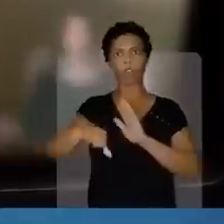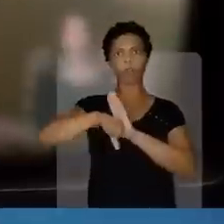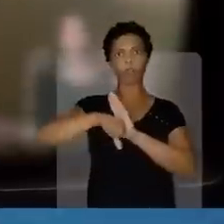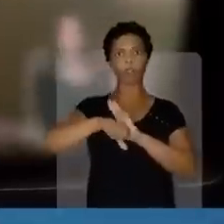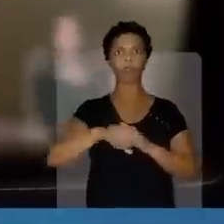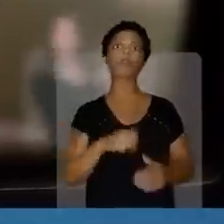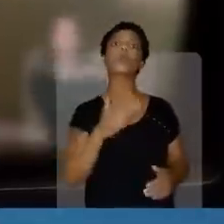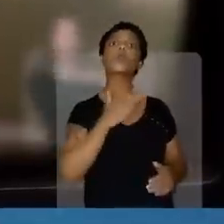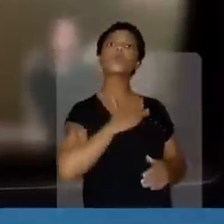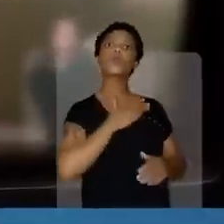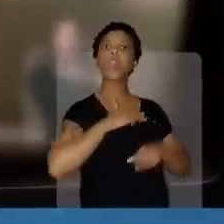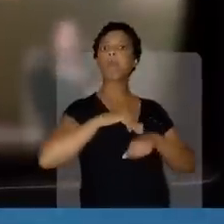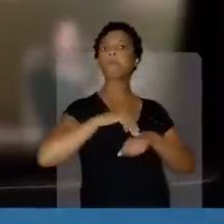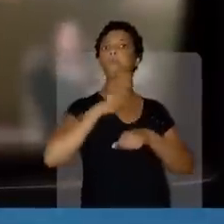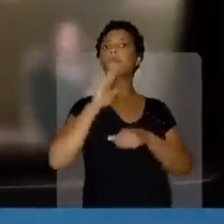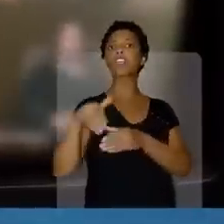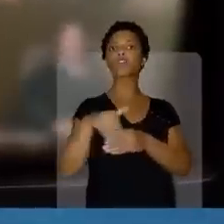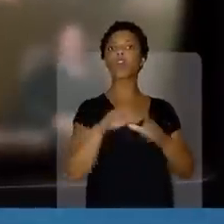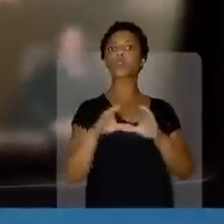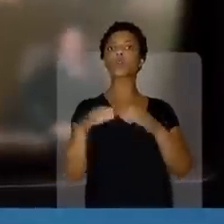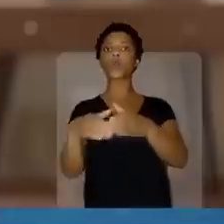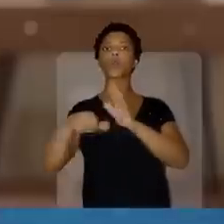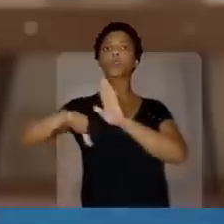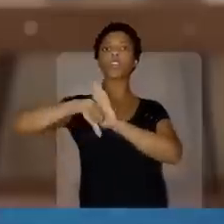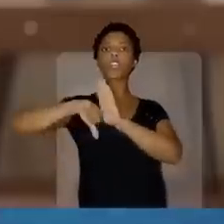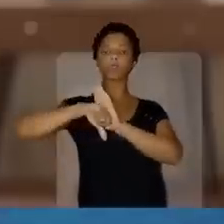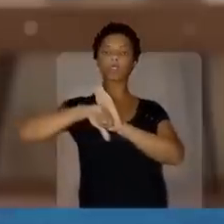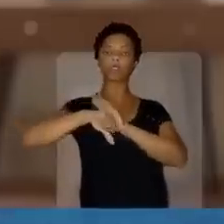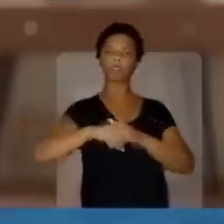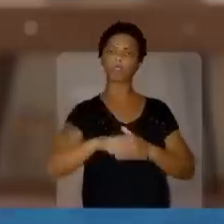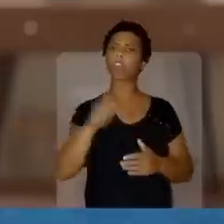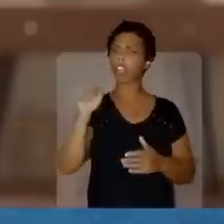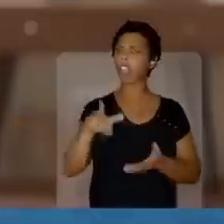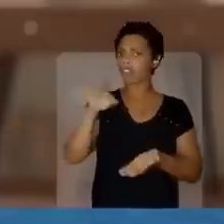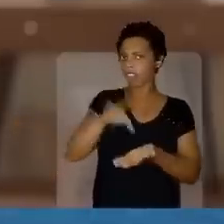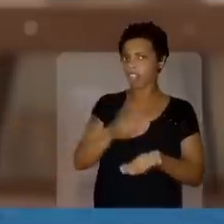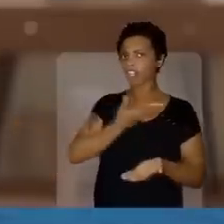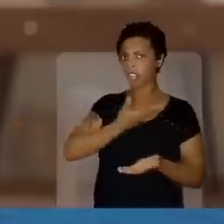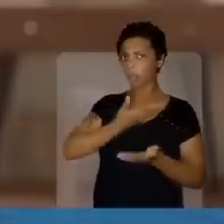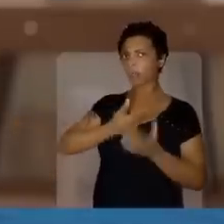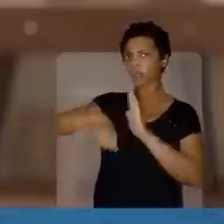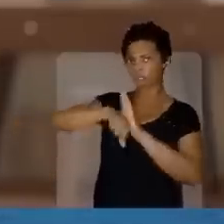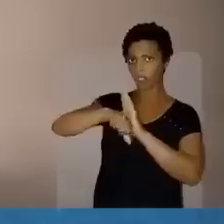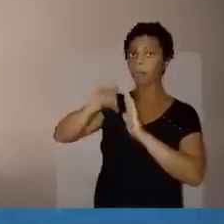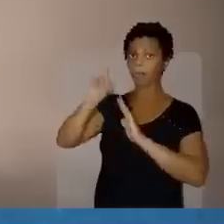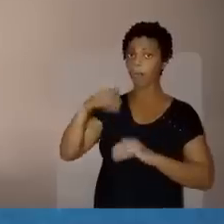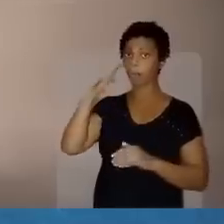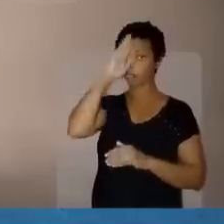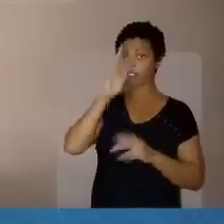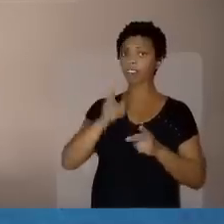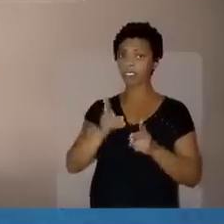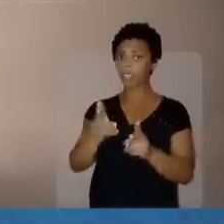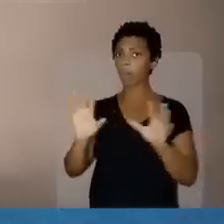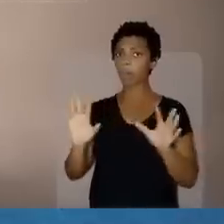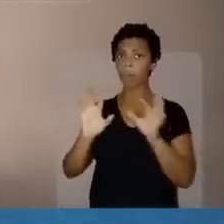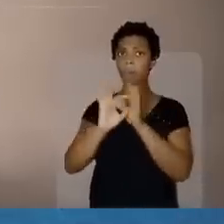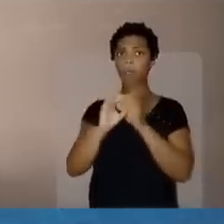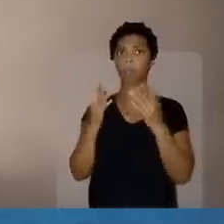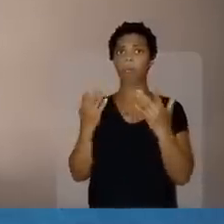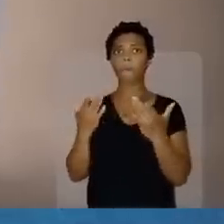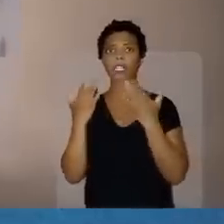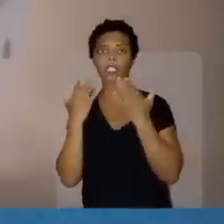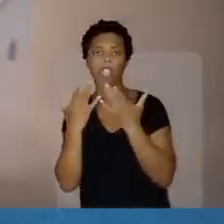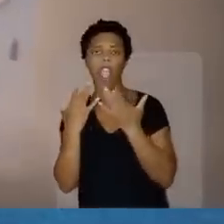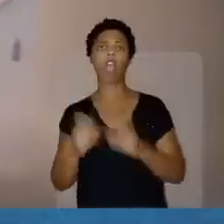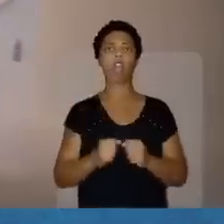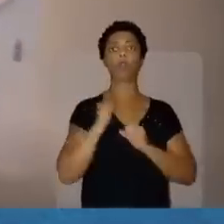Lula é o mais votado pelos criminosos. Quem tem amizade com criminosos é Bolsonaro. Que sempre andou com milicianos,